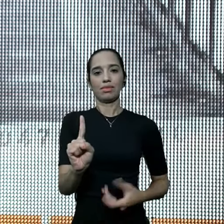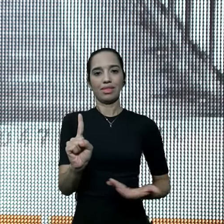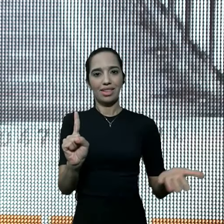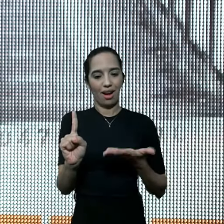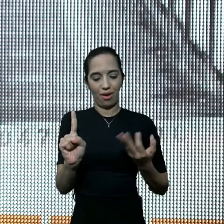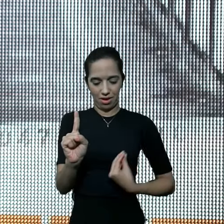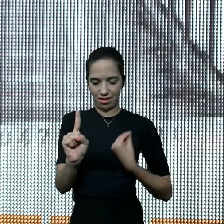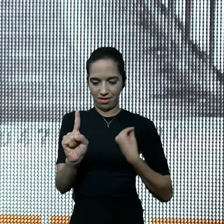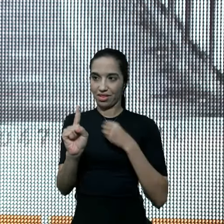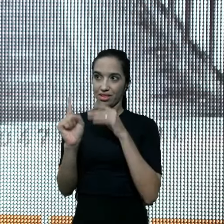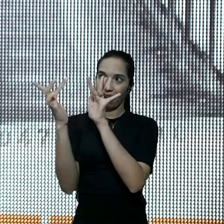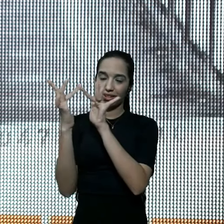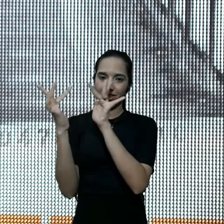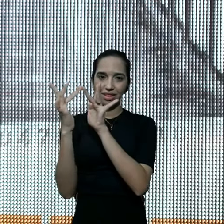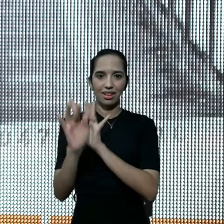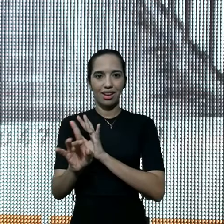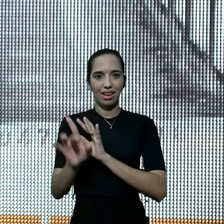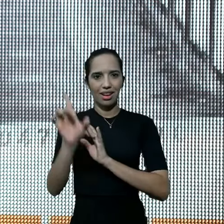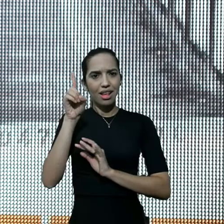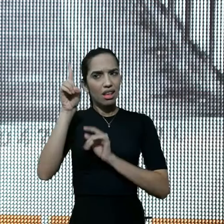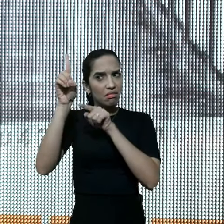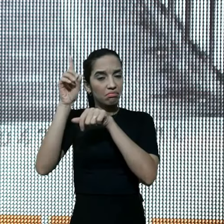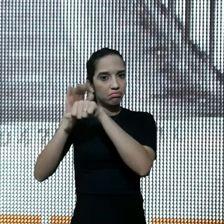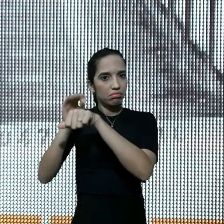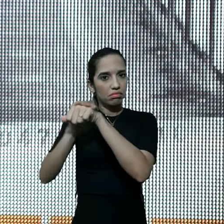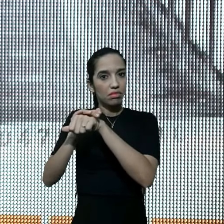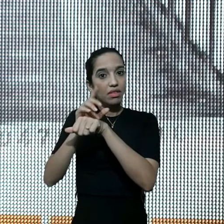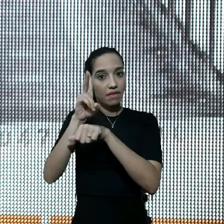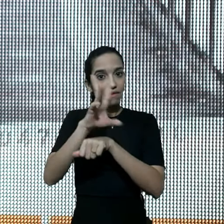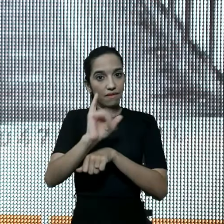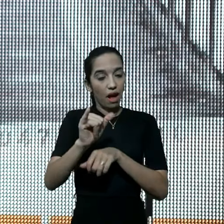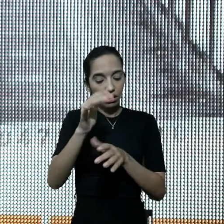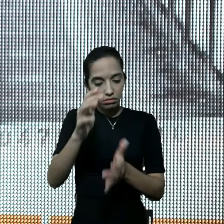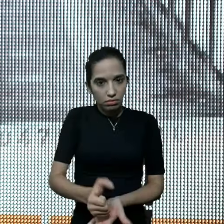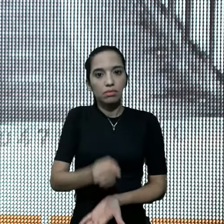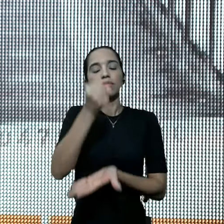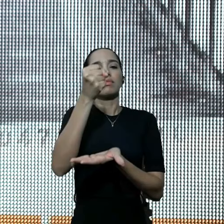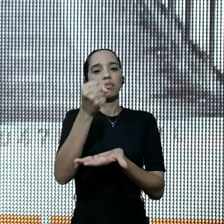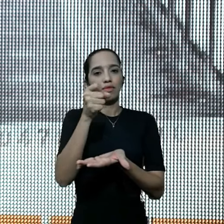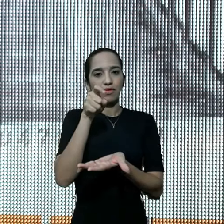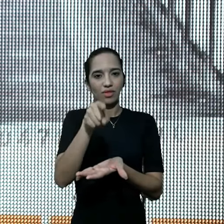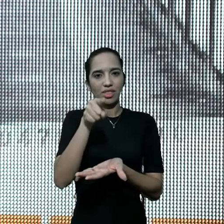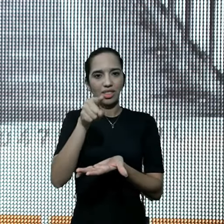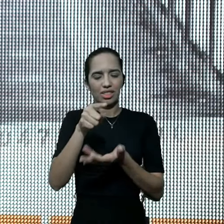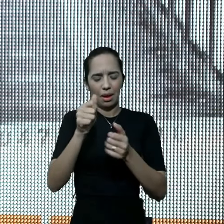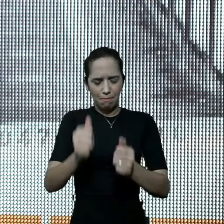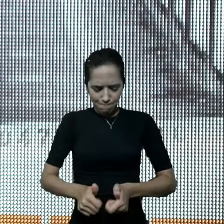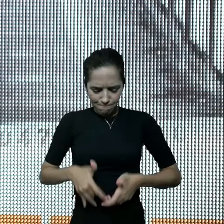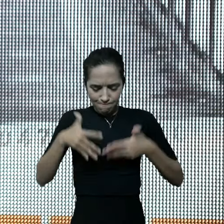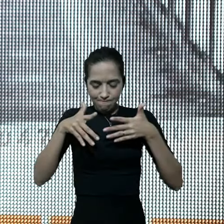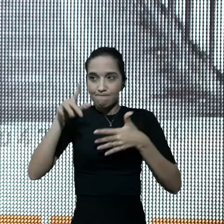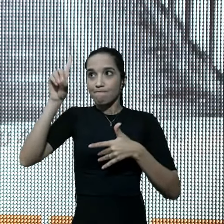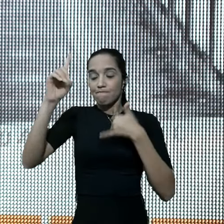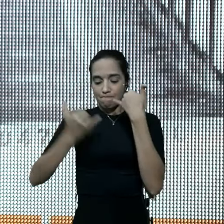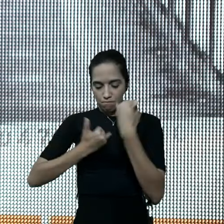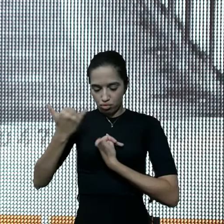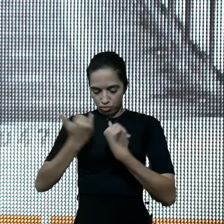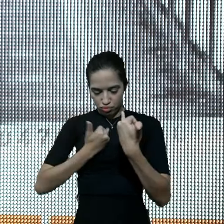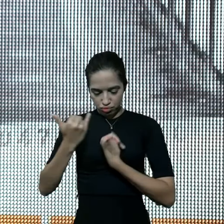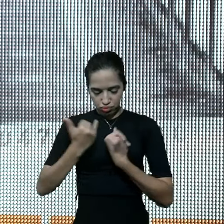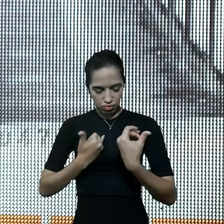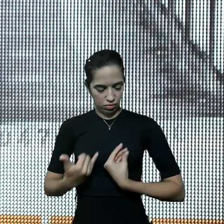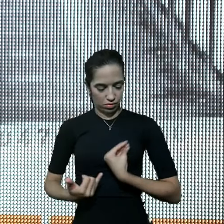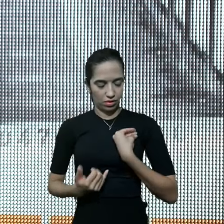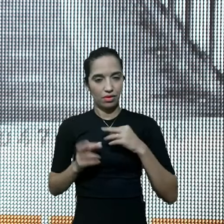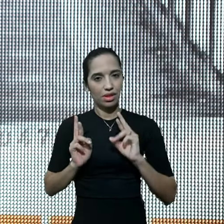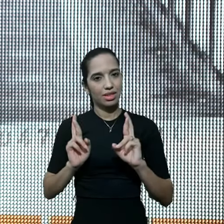Ele, e Ele vai, Ele mesmo, não se preocupe, levantar você de onde você está, encher você de palavras de vida e de esperança,